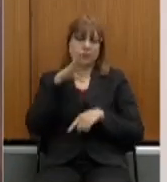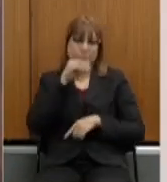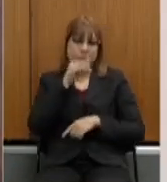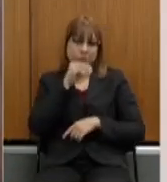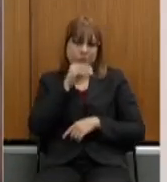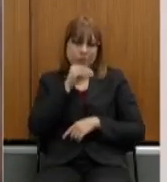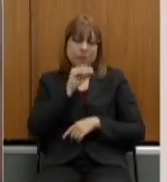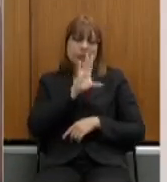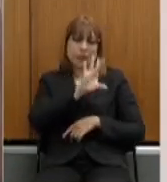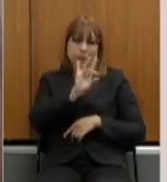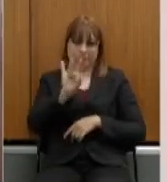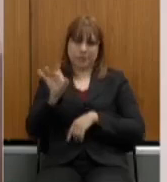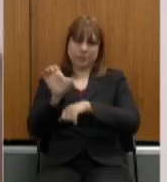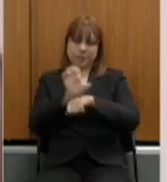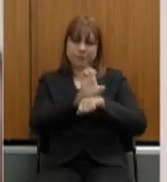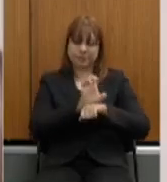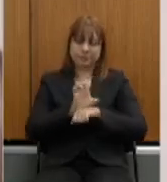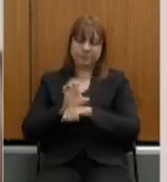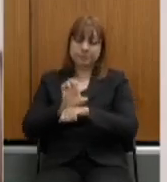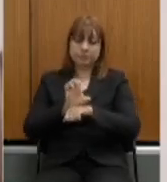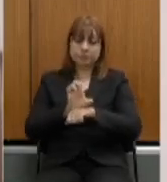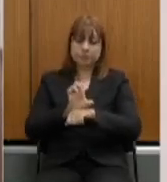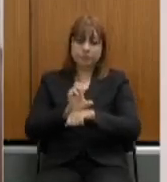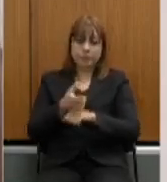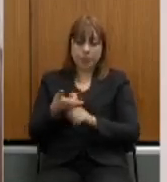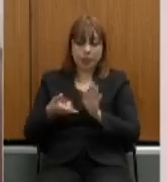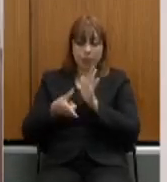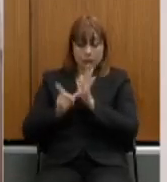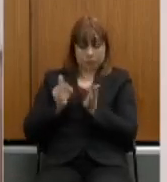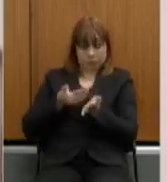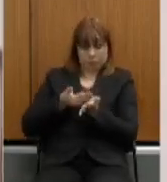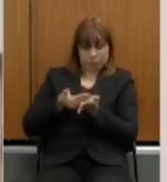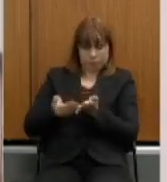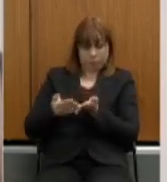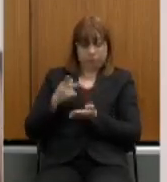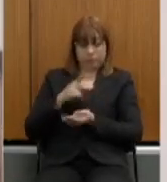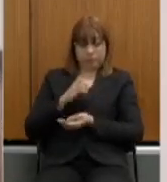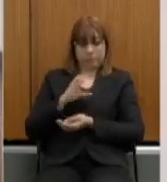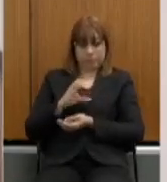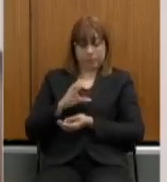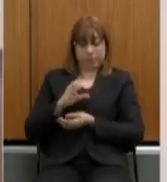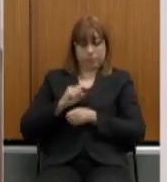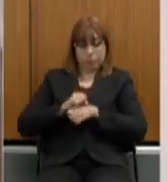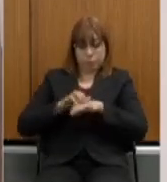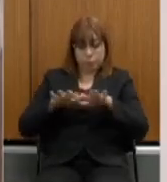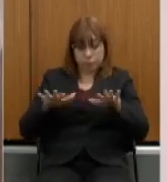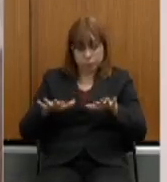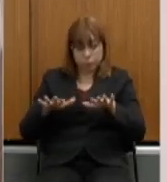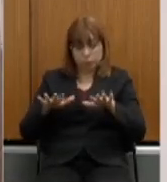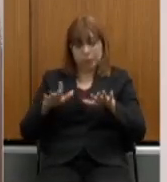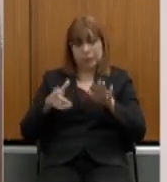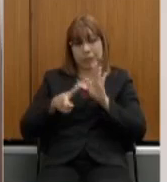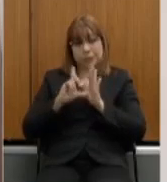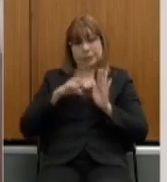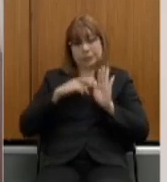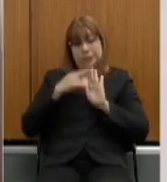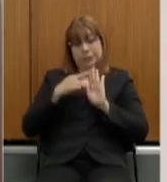próprios estados, o que acontecia no primeiro momento com a PEC enviada é que a gente tinha todas as normas